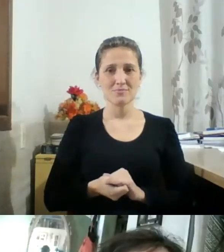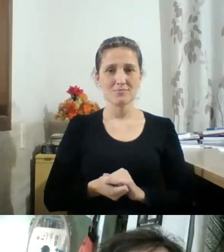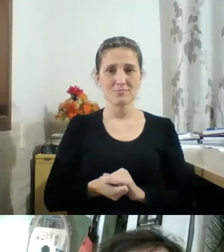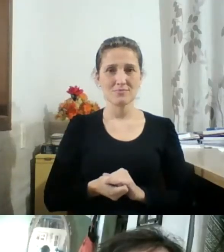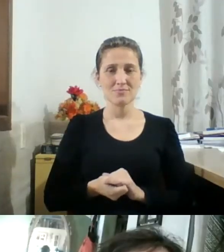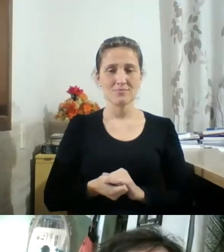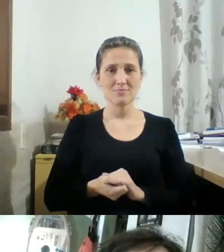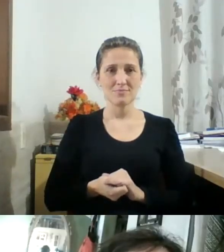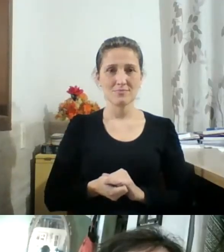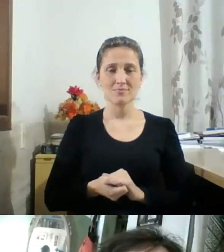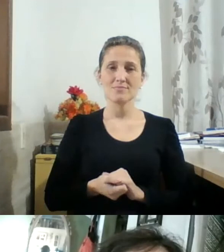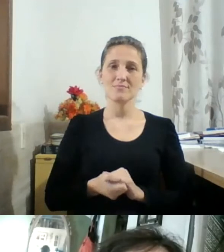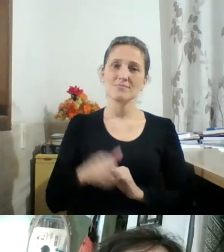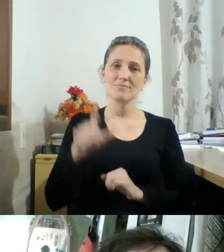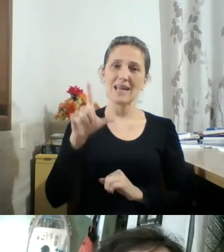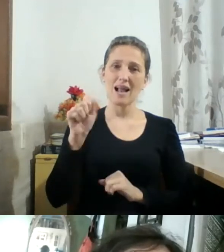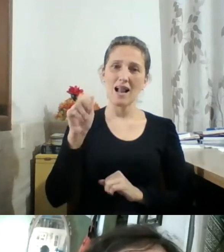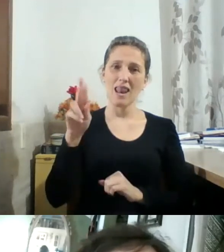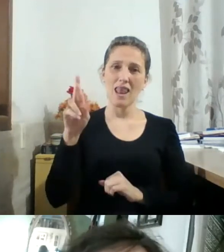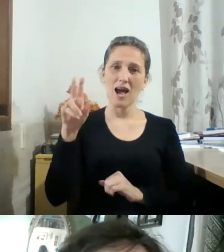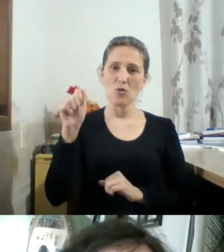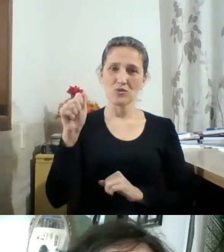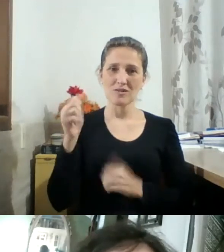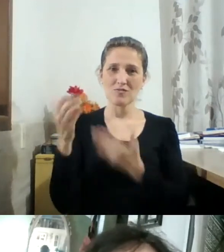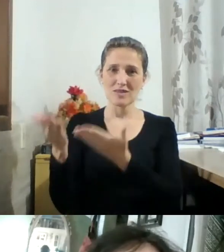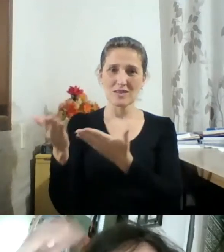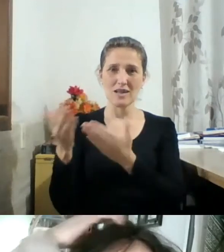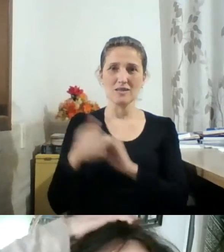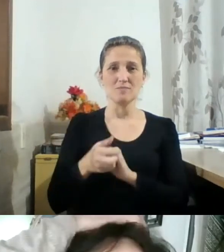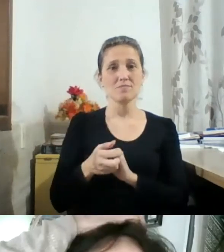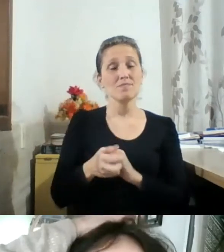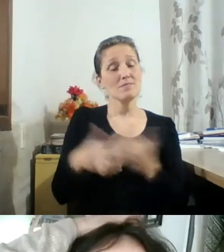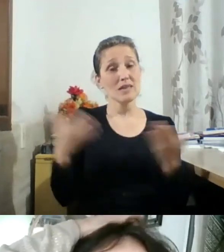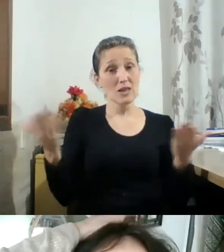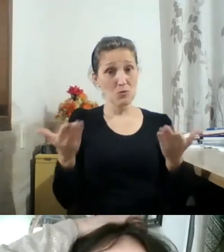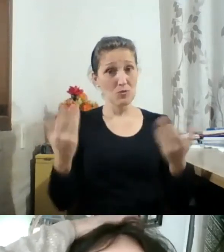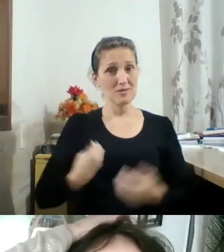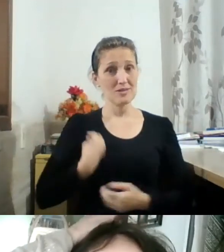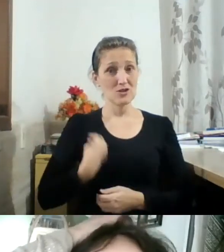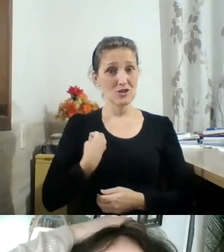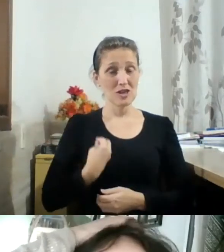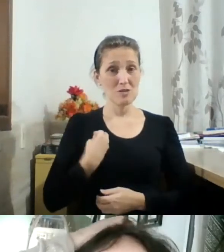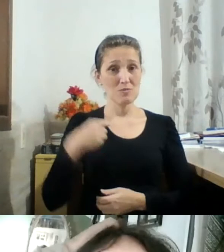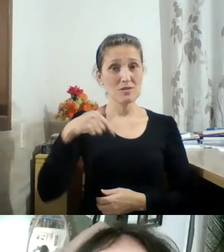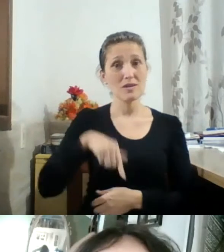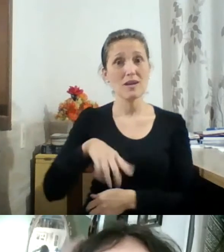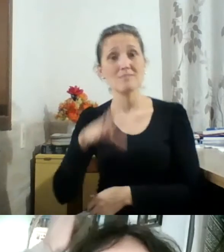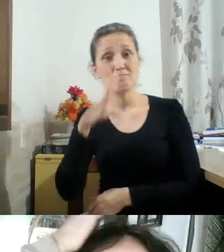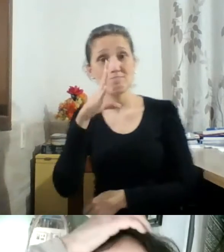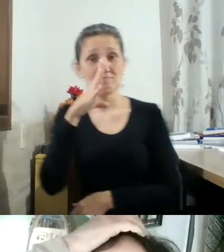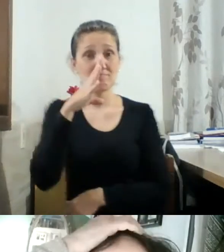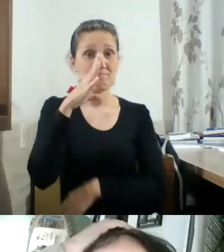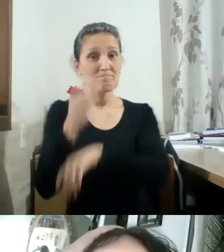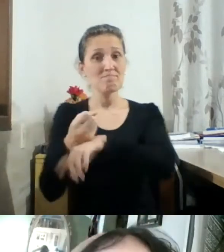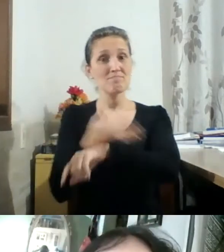Laura, com você. Sim. Bom, estamos aqui, eu, increíblemente, me emociono cada